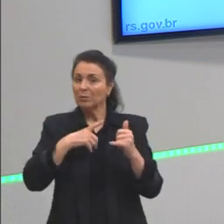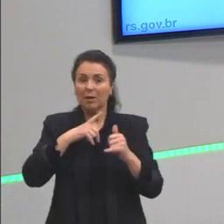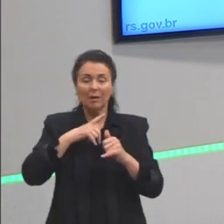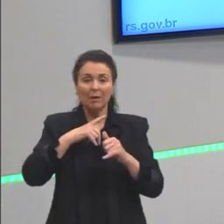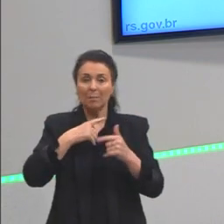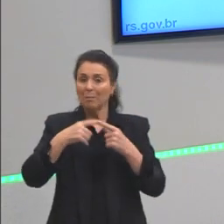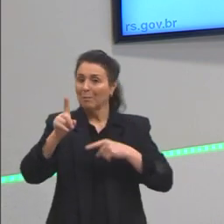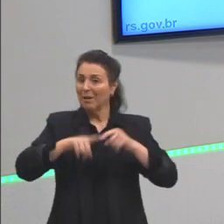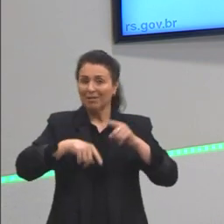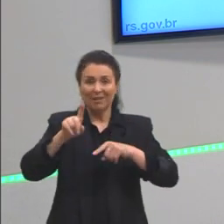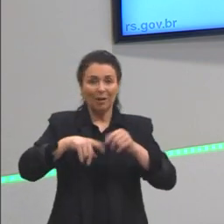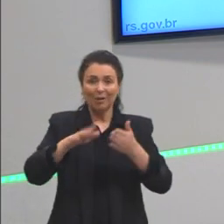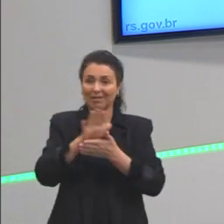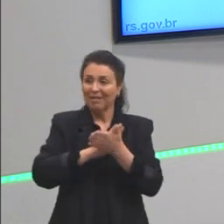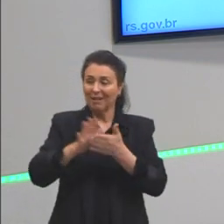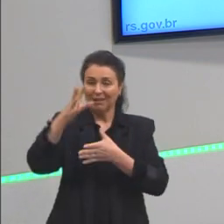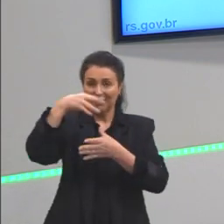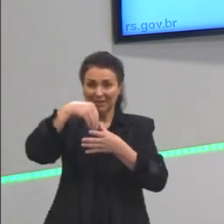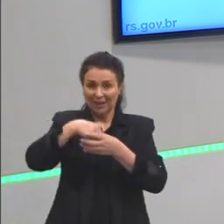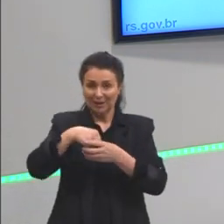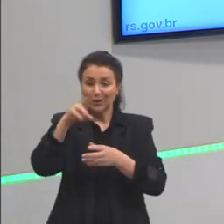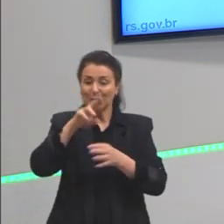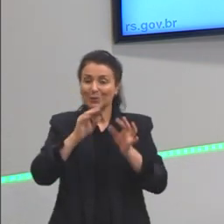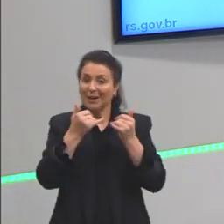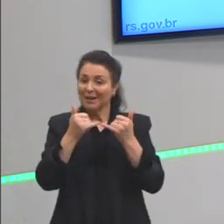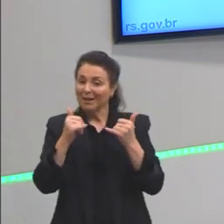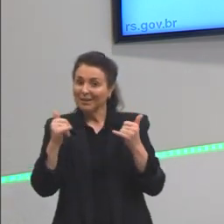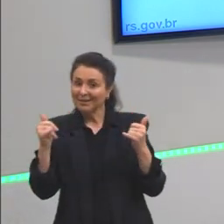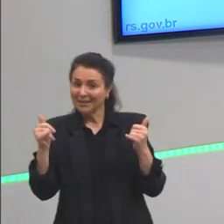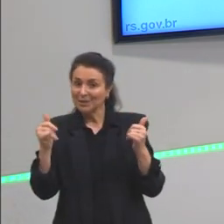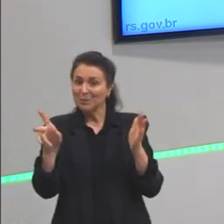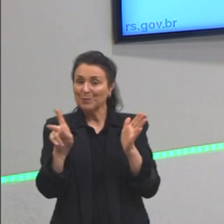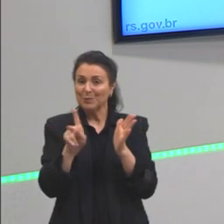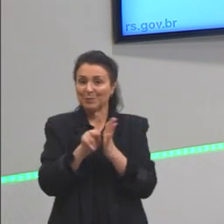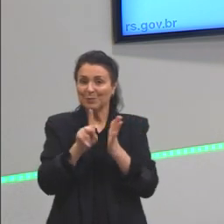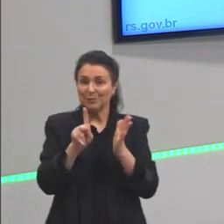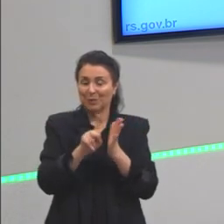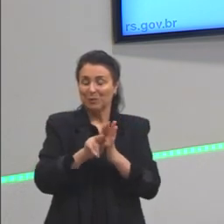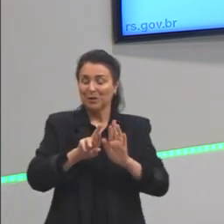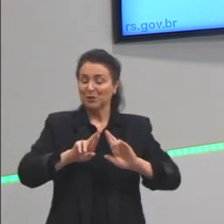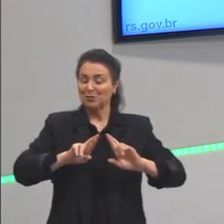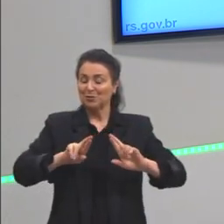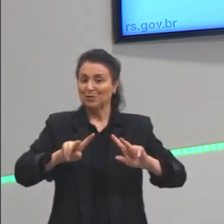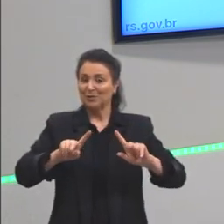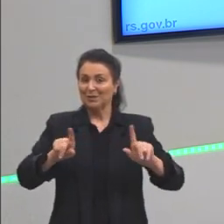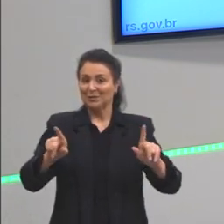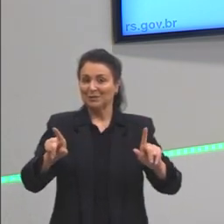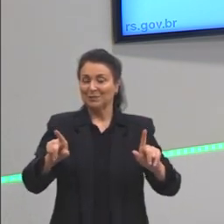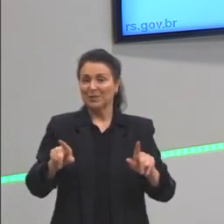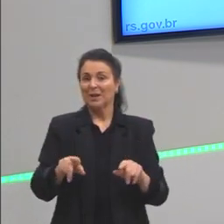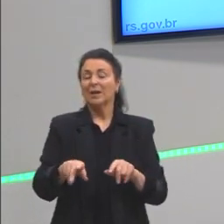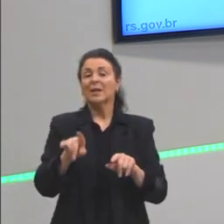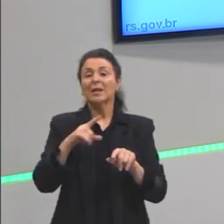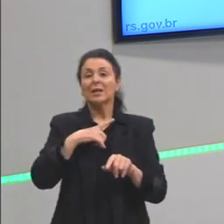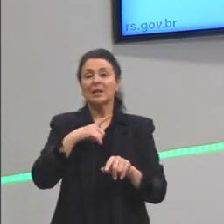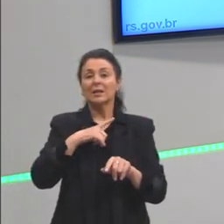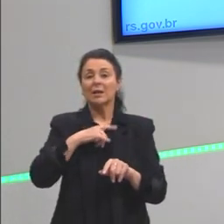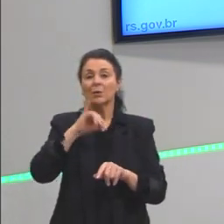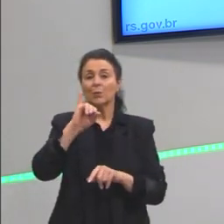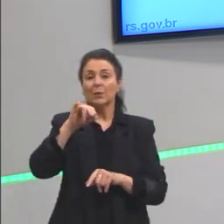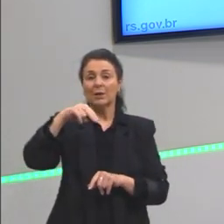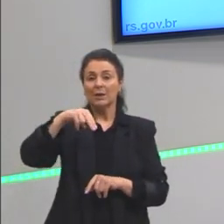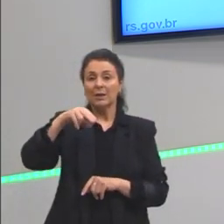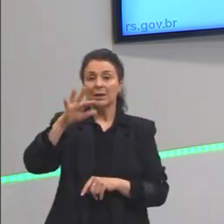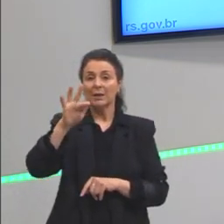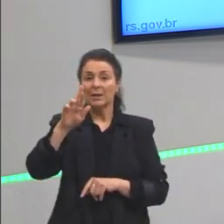pela tensão da eletricidade mesmo. Então, ele funciona um pouquinho diferente. E, por último, a gente tem o infravermelho,